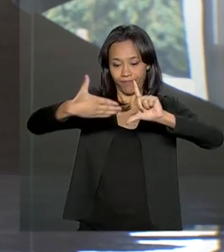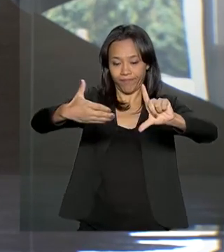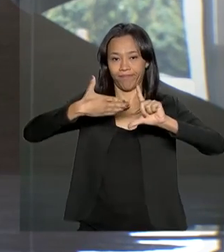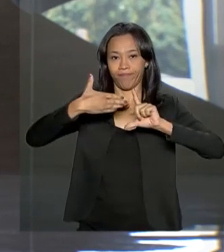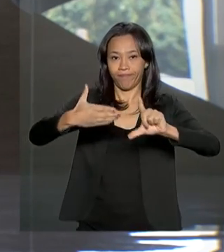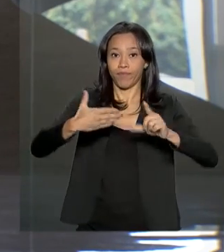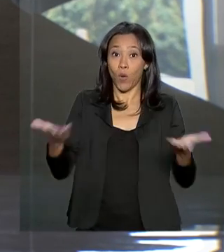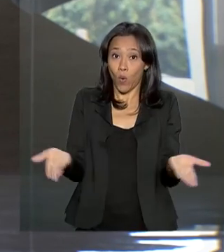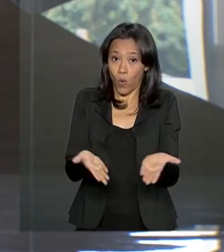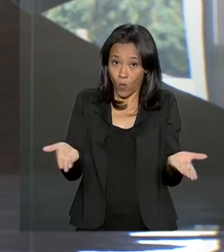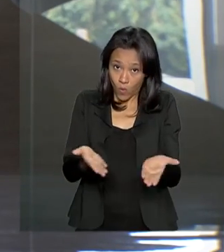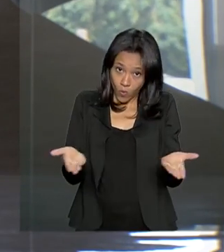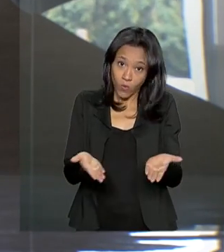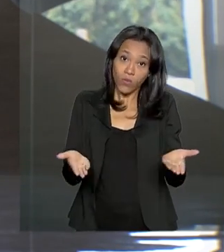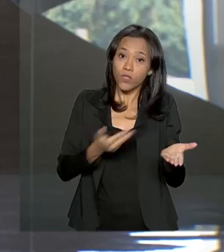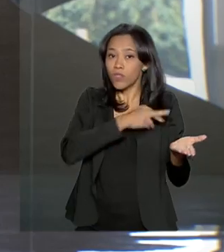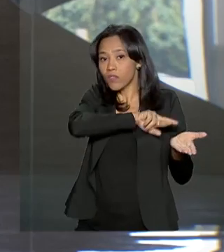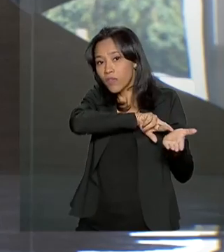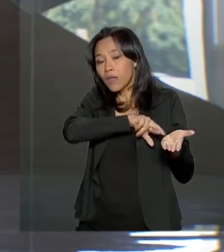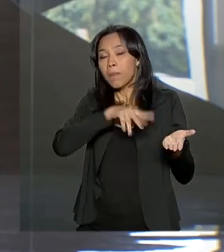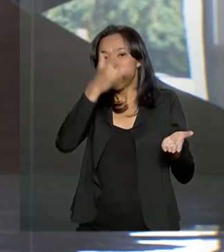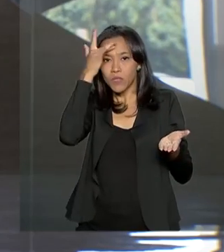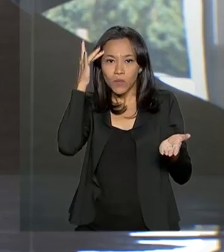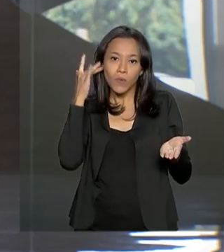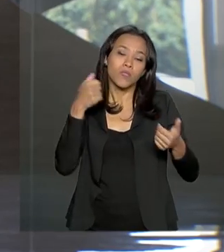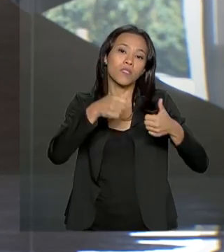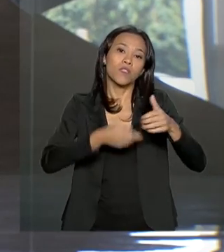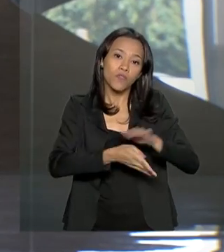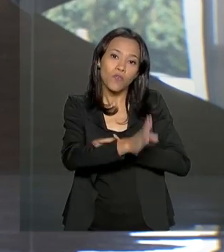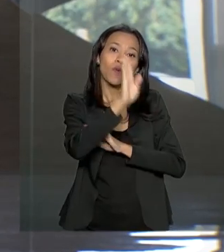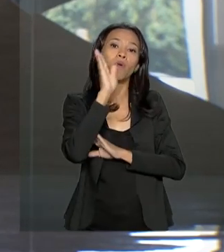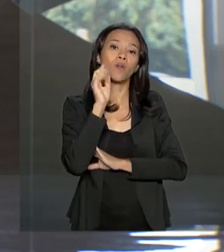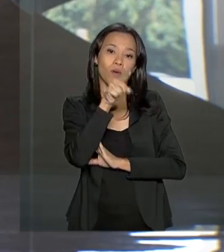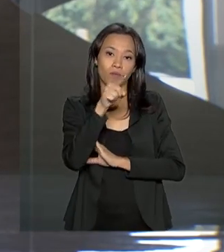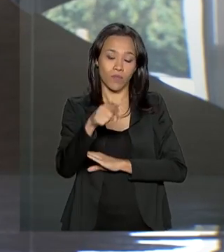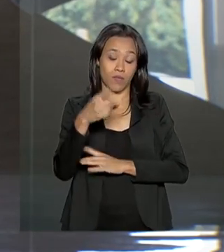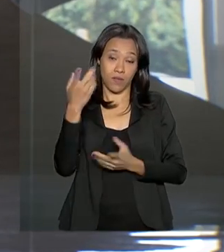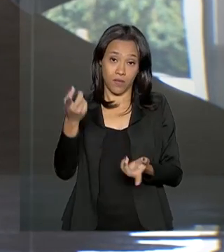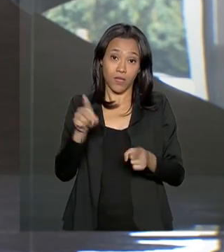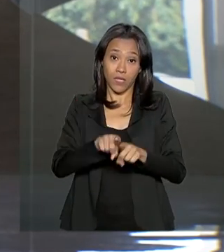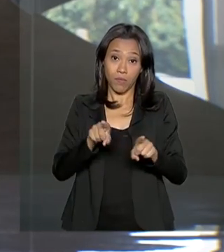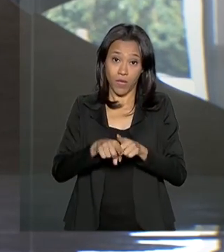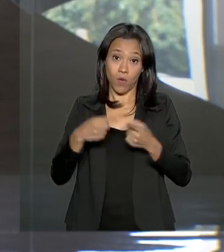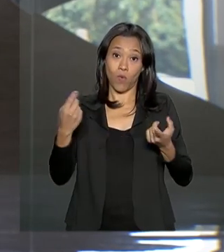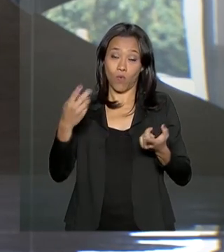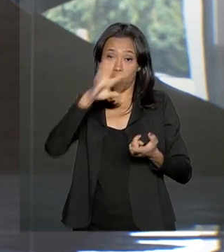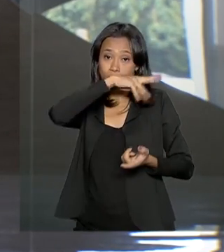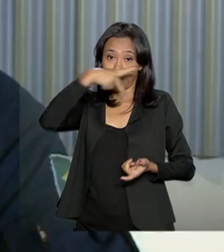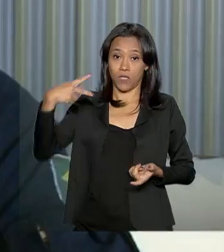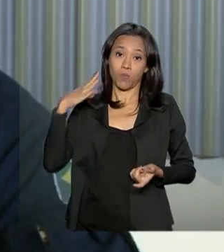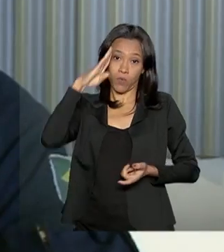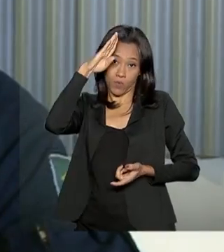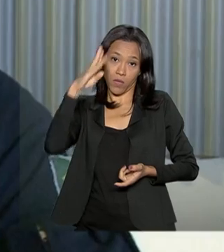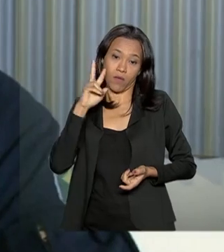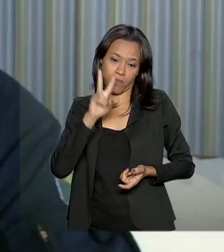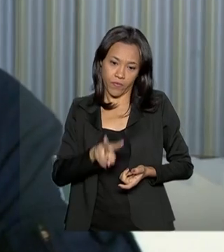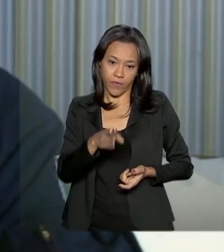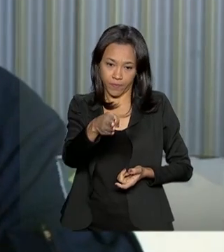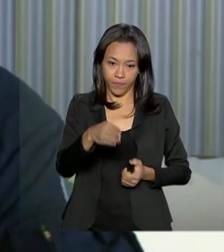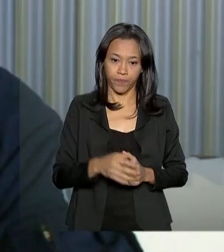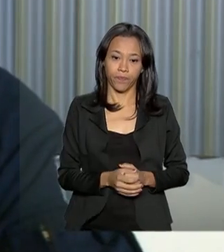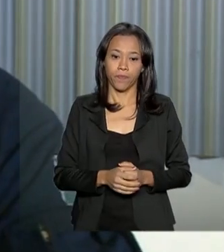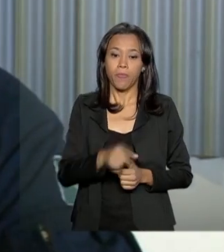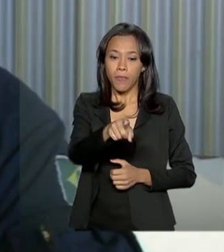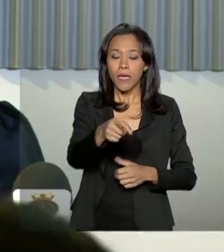entre os parlamentares que estão na Antártica e o presidente Jair Bolsonaro. Vamos ver. Será